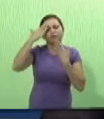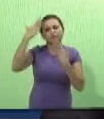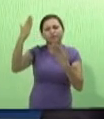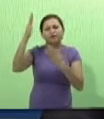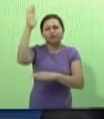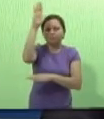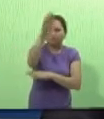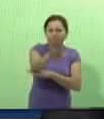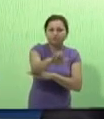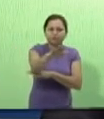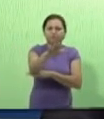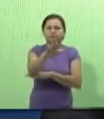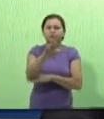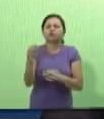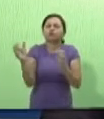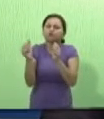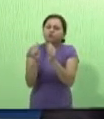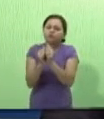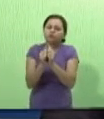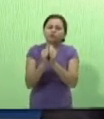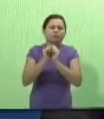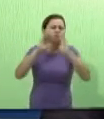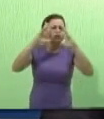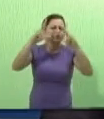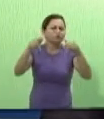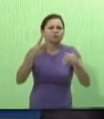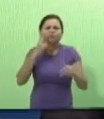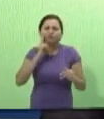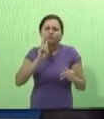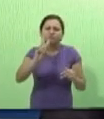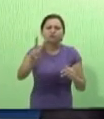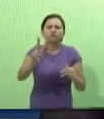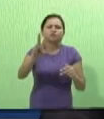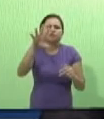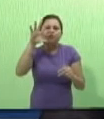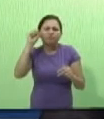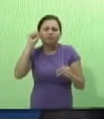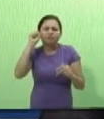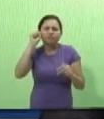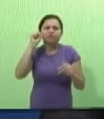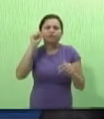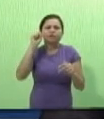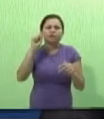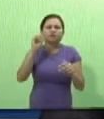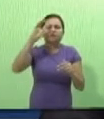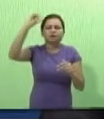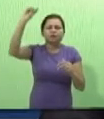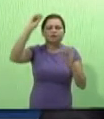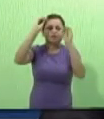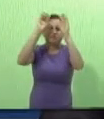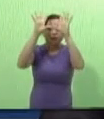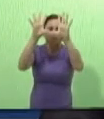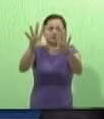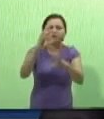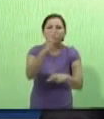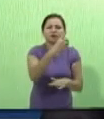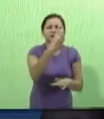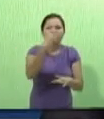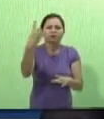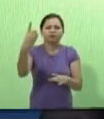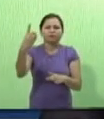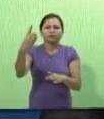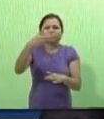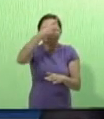queremos te agradecer nesta tarde, juntamente com esse telespectador, da providência do Senhor, na